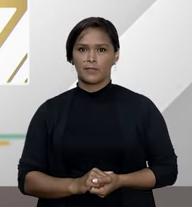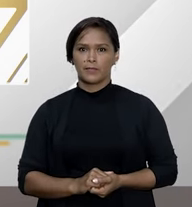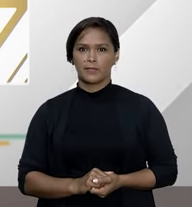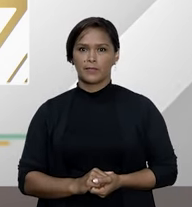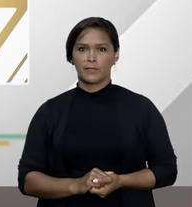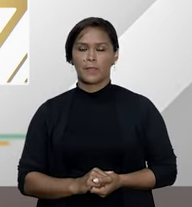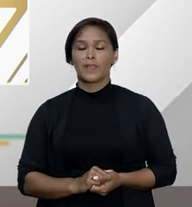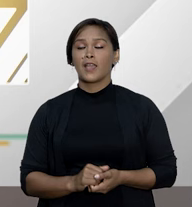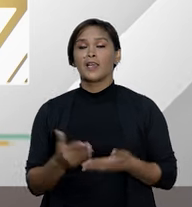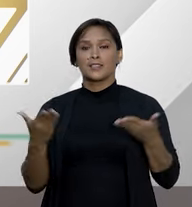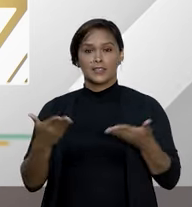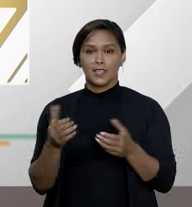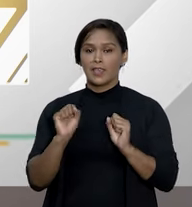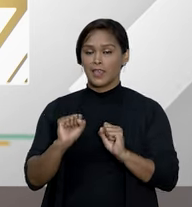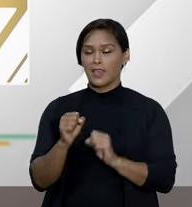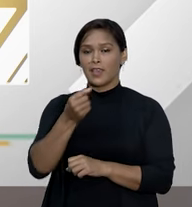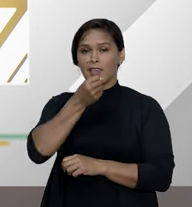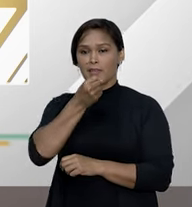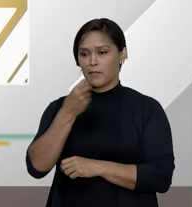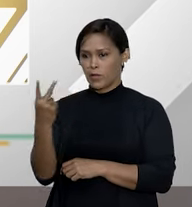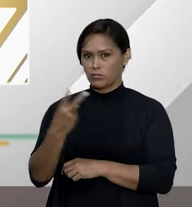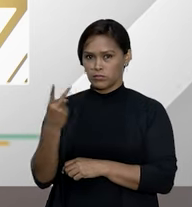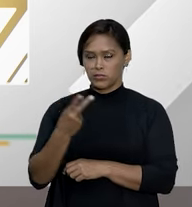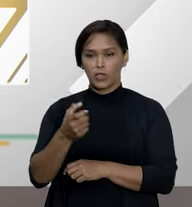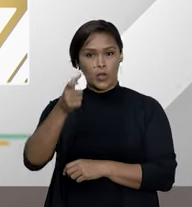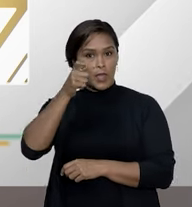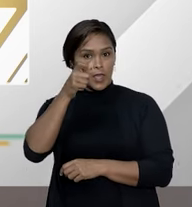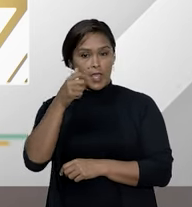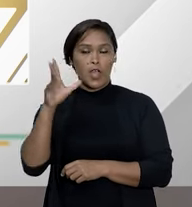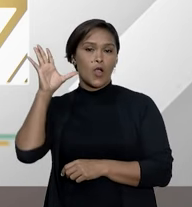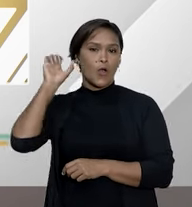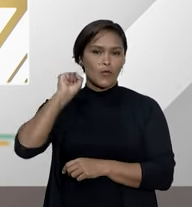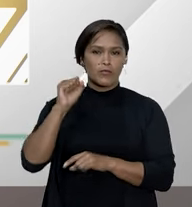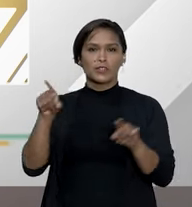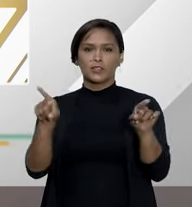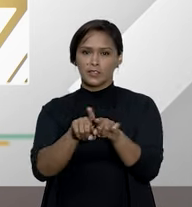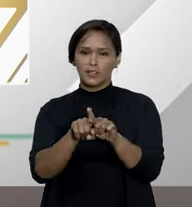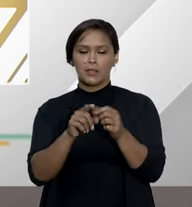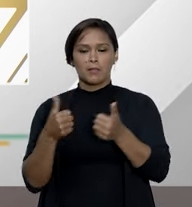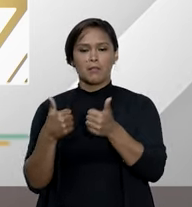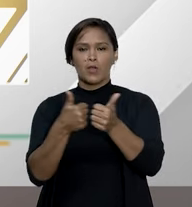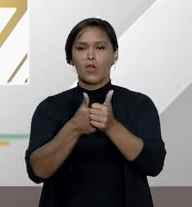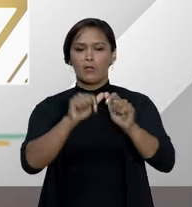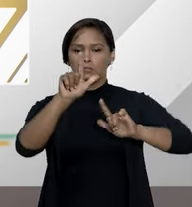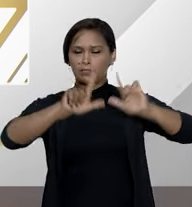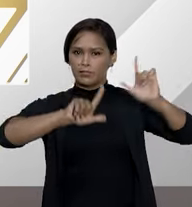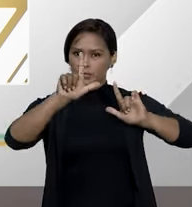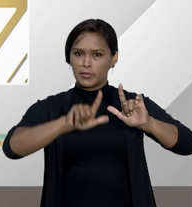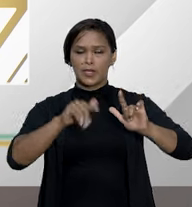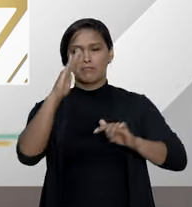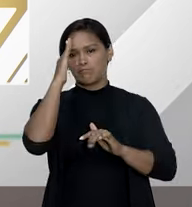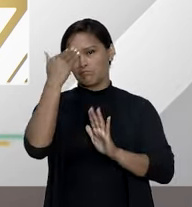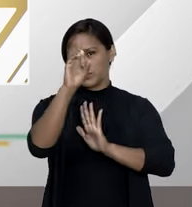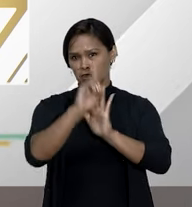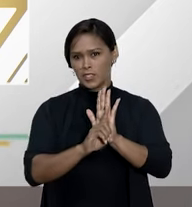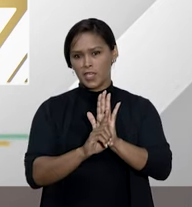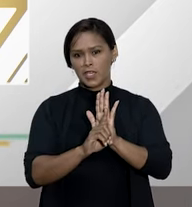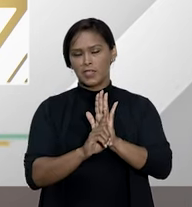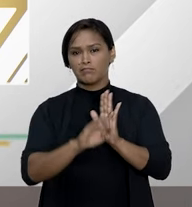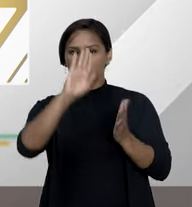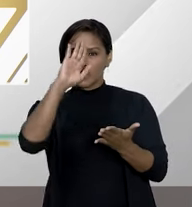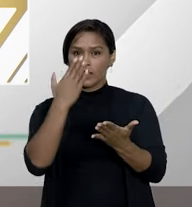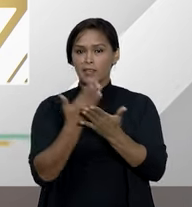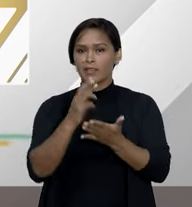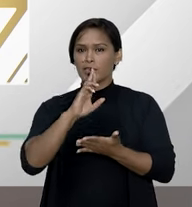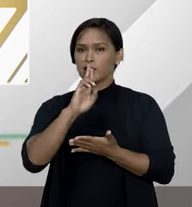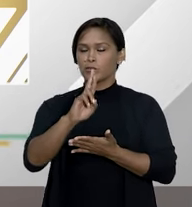Samanta e Tiago para espectadores ouvintes o programa Entender Direito espero que tenha respondido